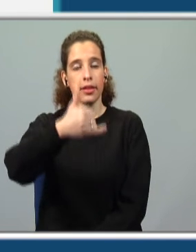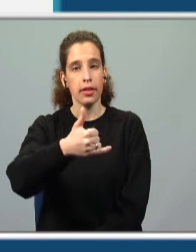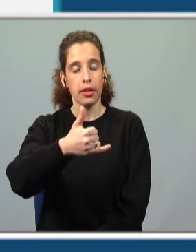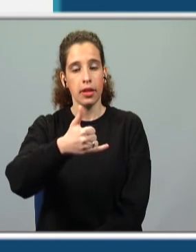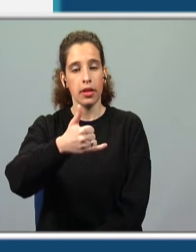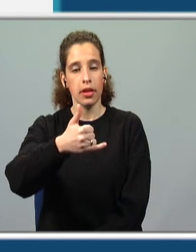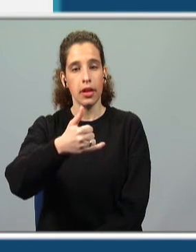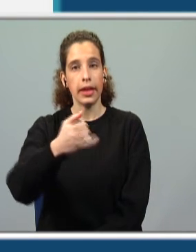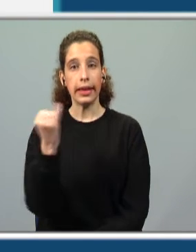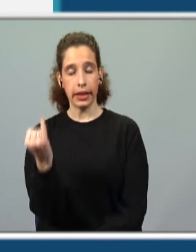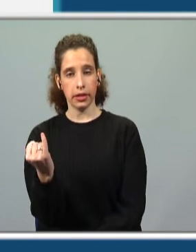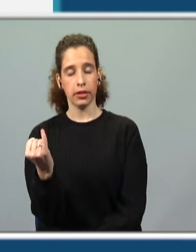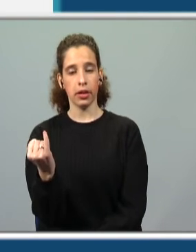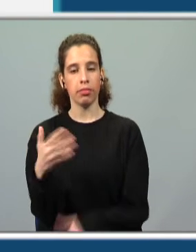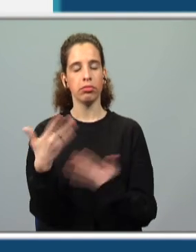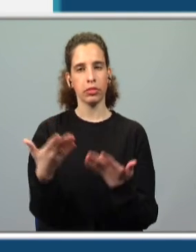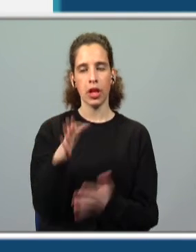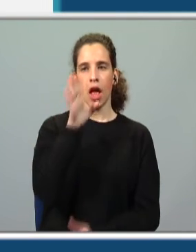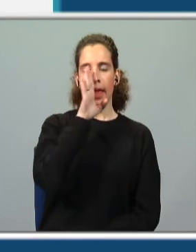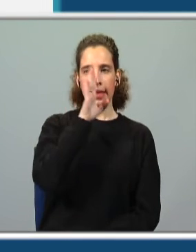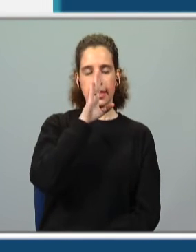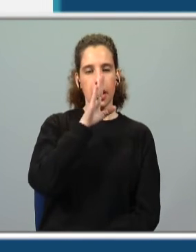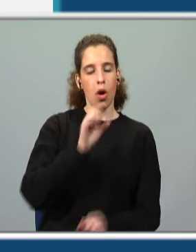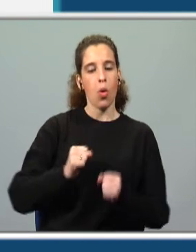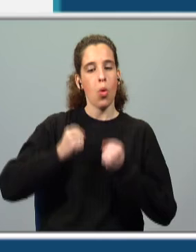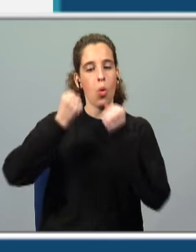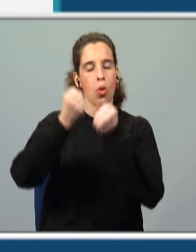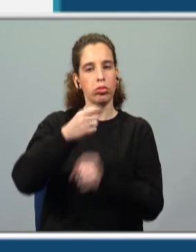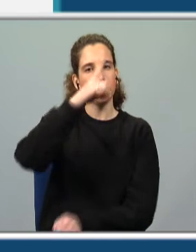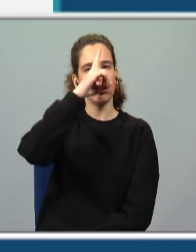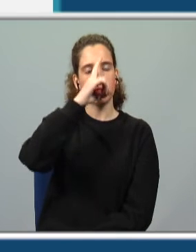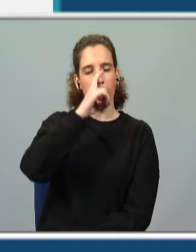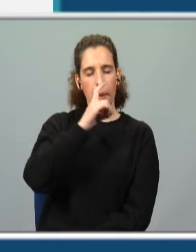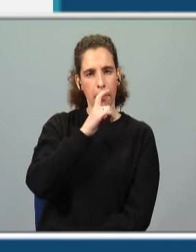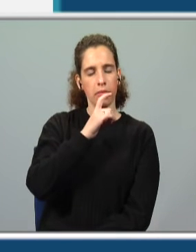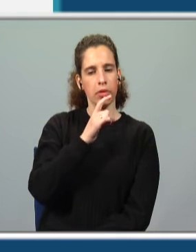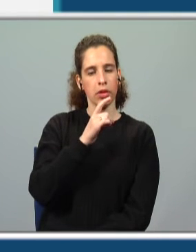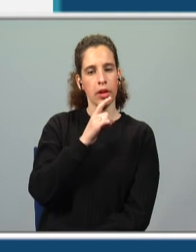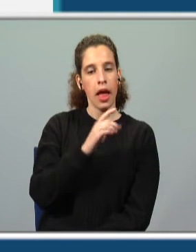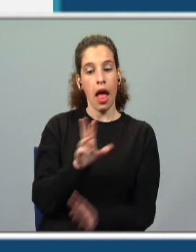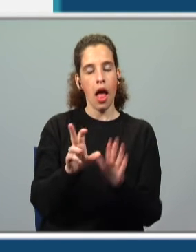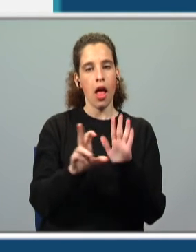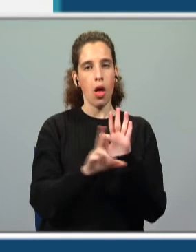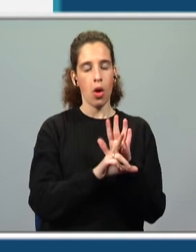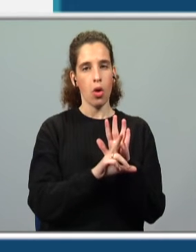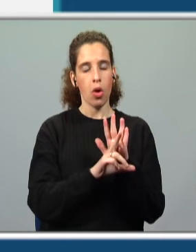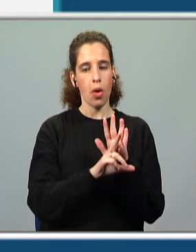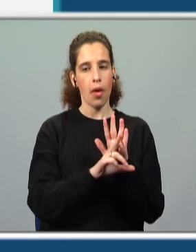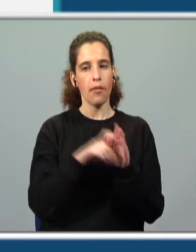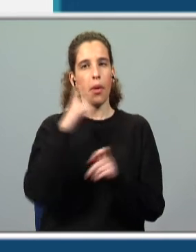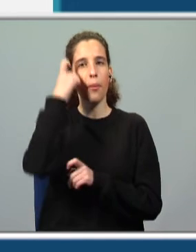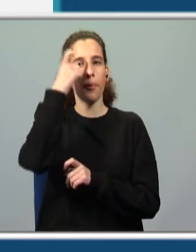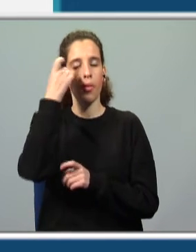vogal I. Ora, se nós conseguirmos lembrar muito bem a regra, o que é que vamos